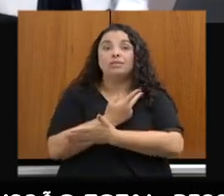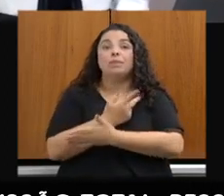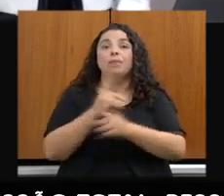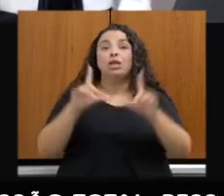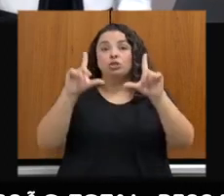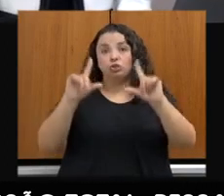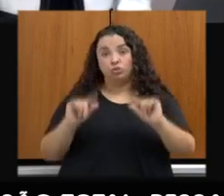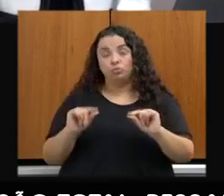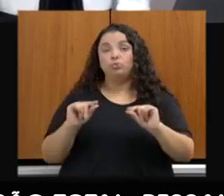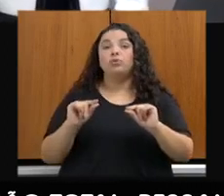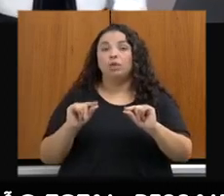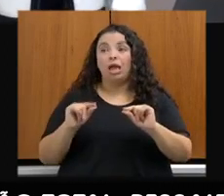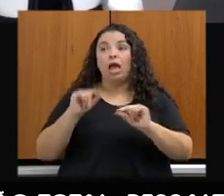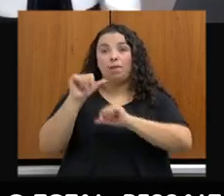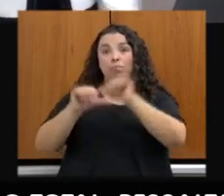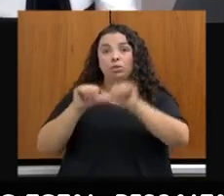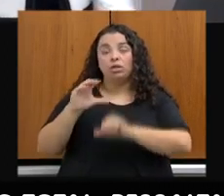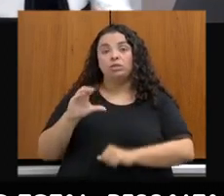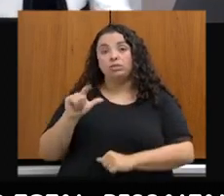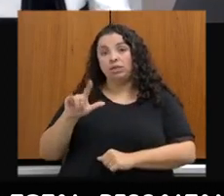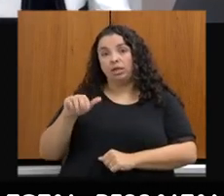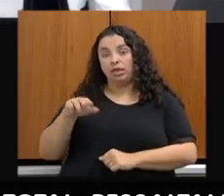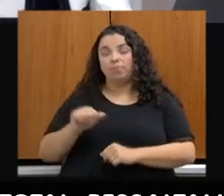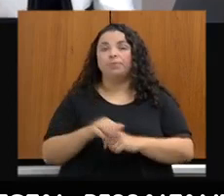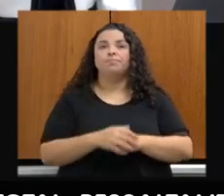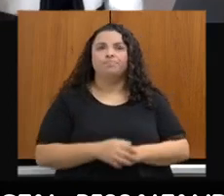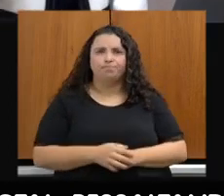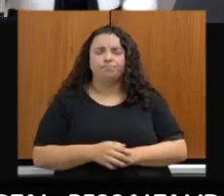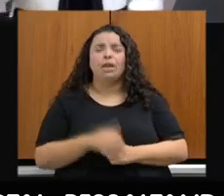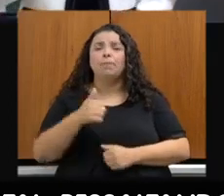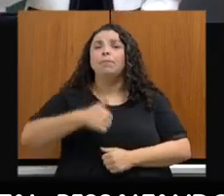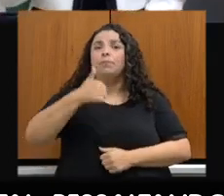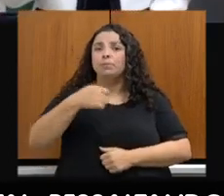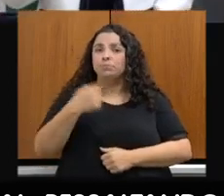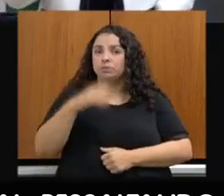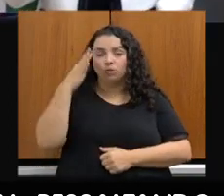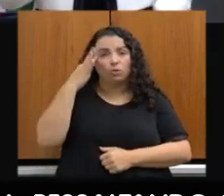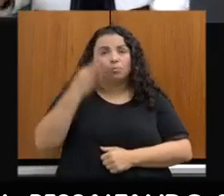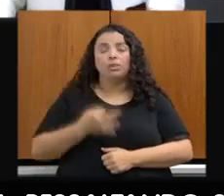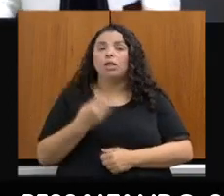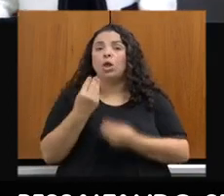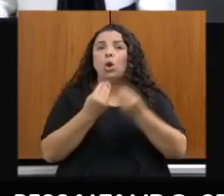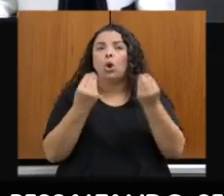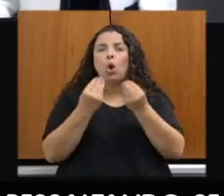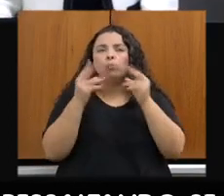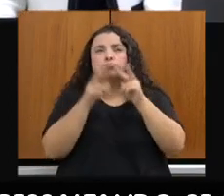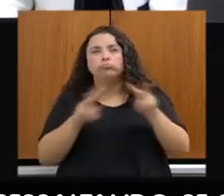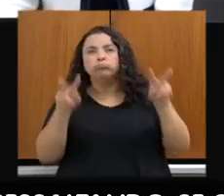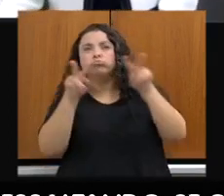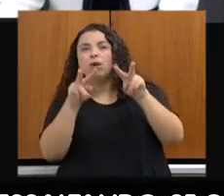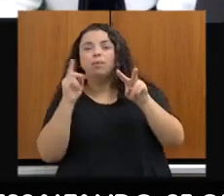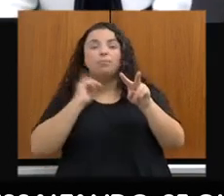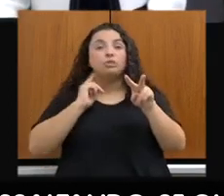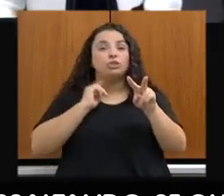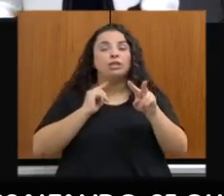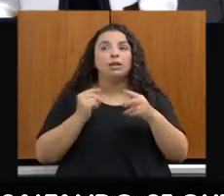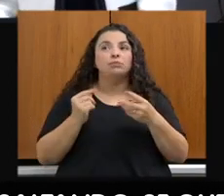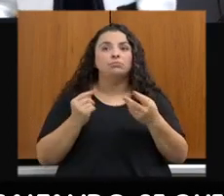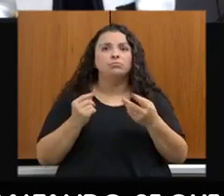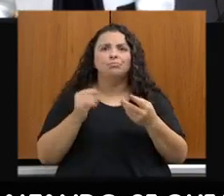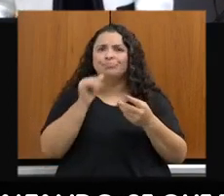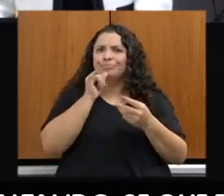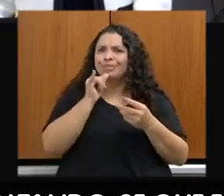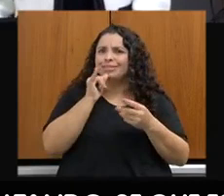Bem, inicialmente, é importante entendermos o cenário quando falamos de mudança climática. Aqui é um quadro